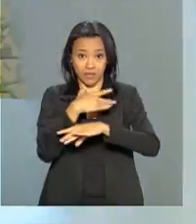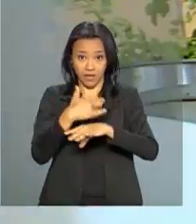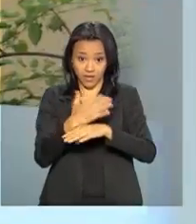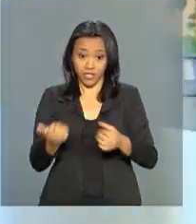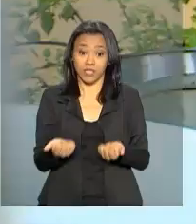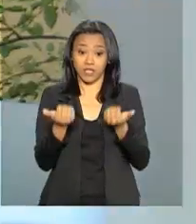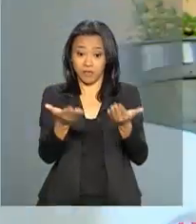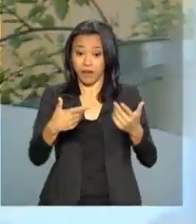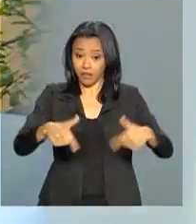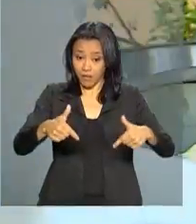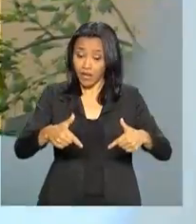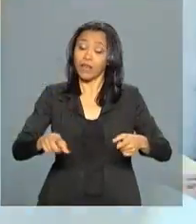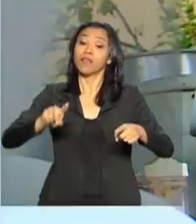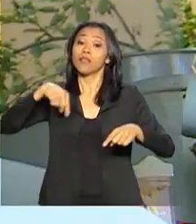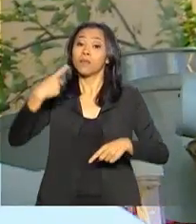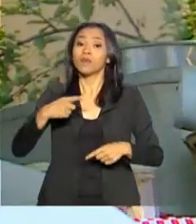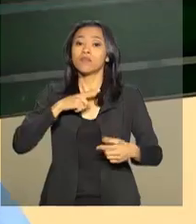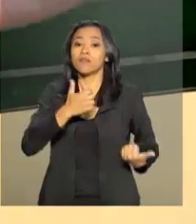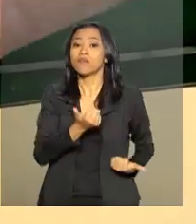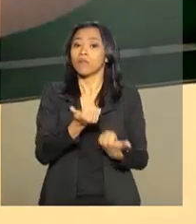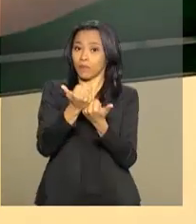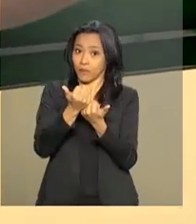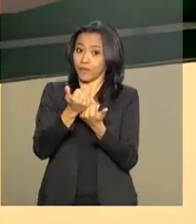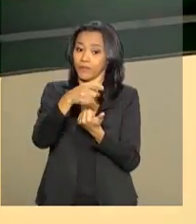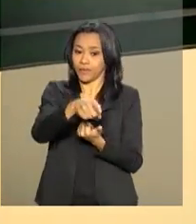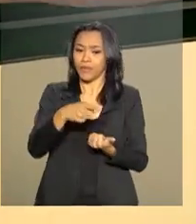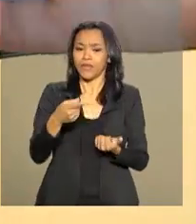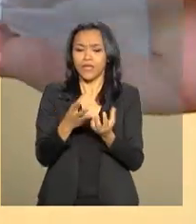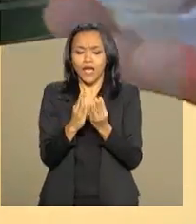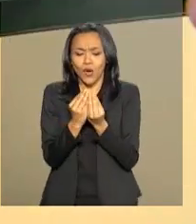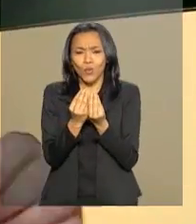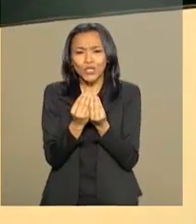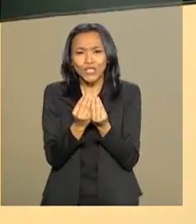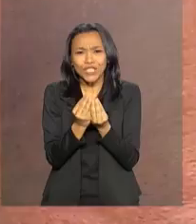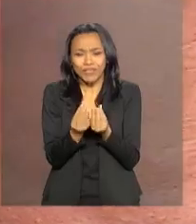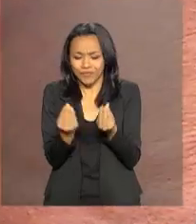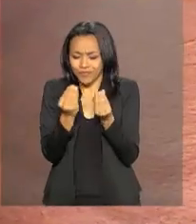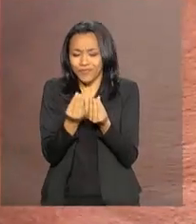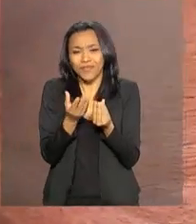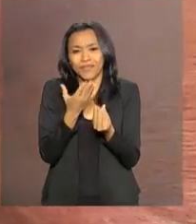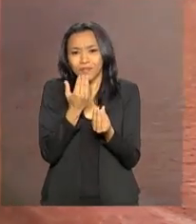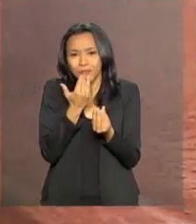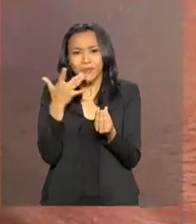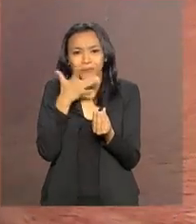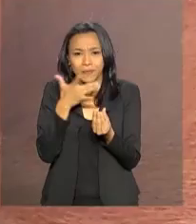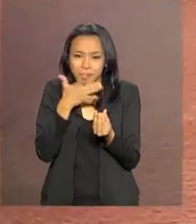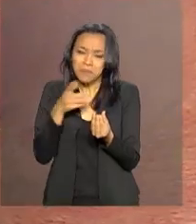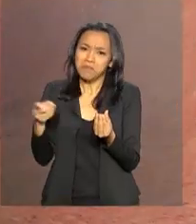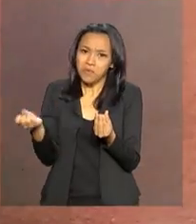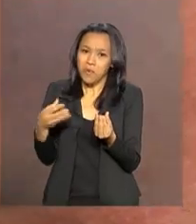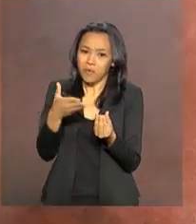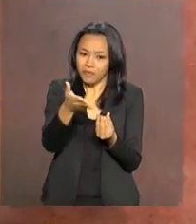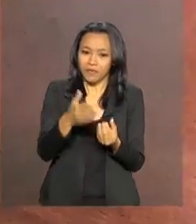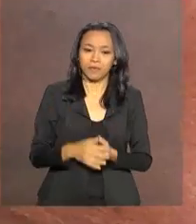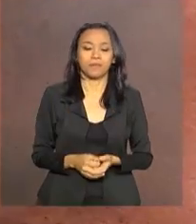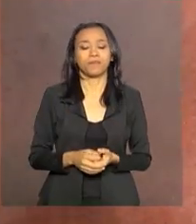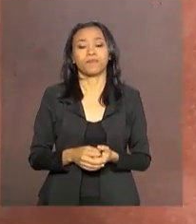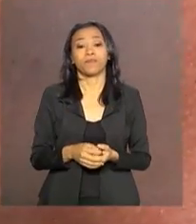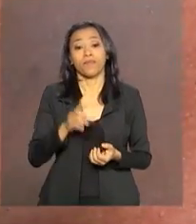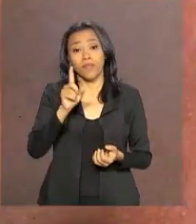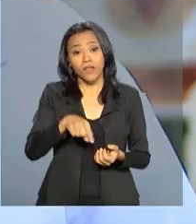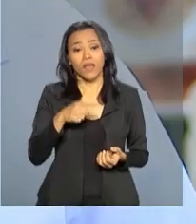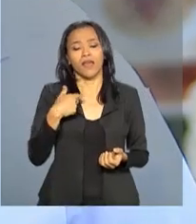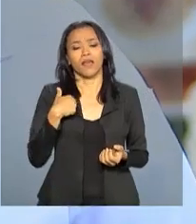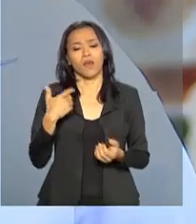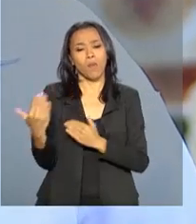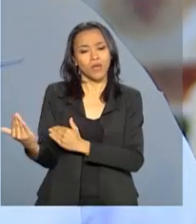Depois disso, recebeu apoio local e a coxinha mais famosa de Bento conquistou nova clientela. Fui com a ajuda lá